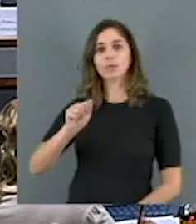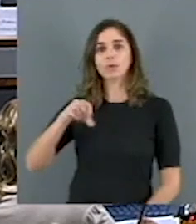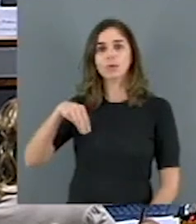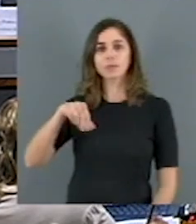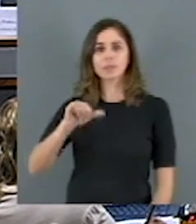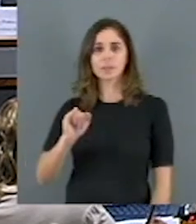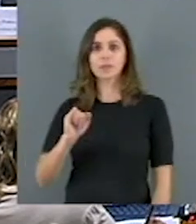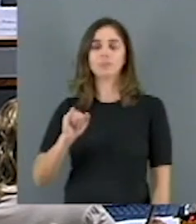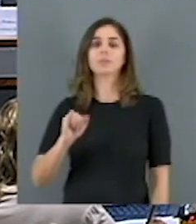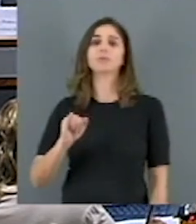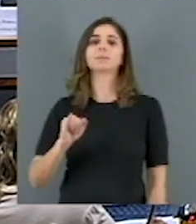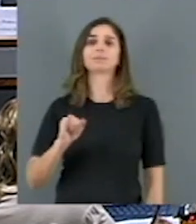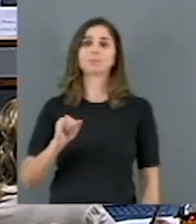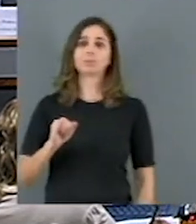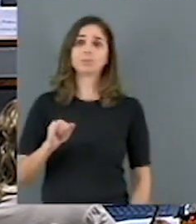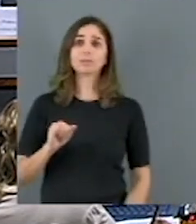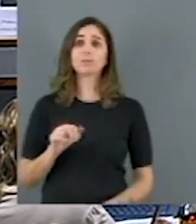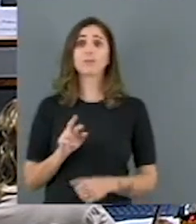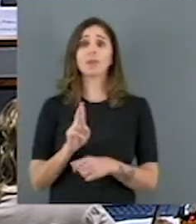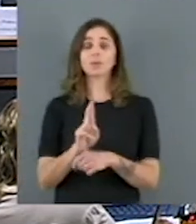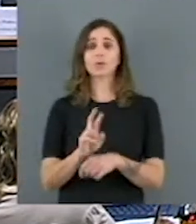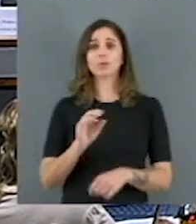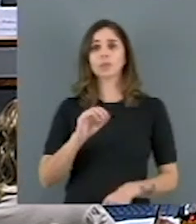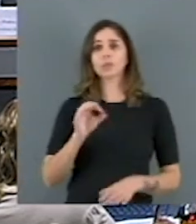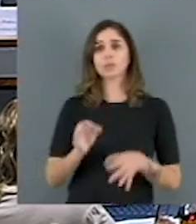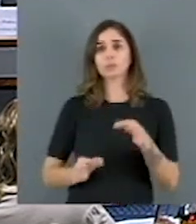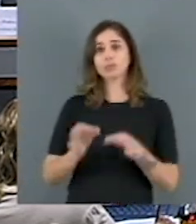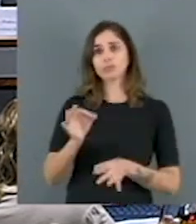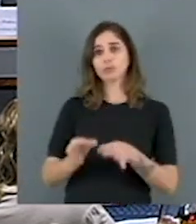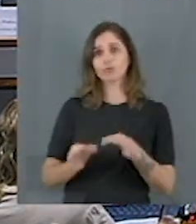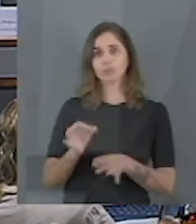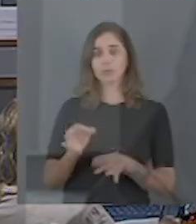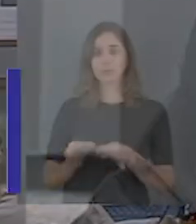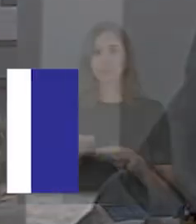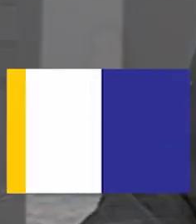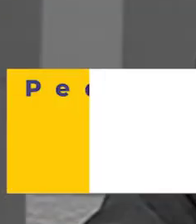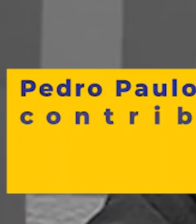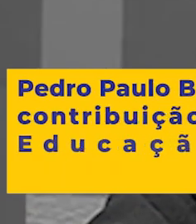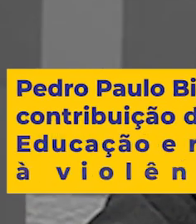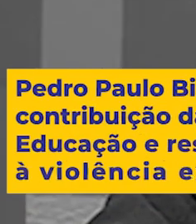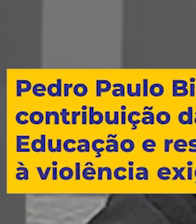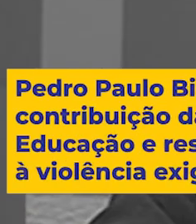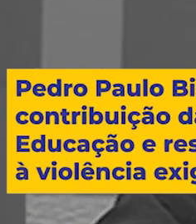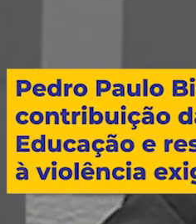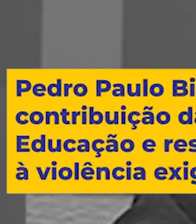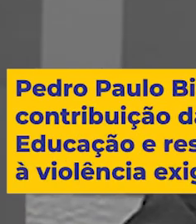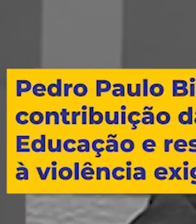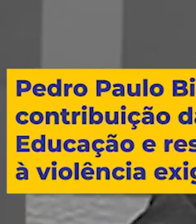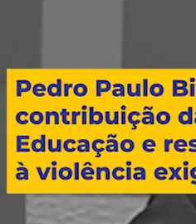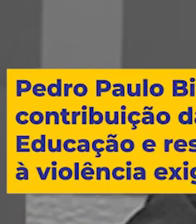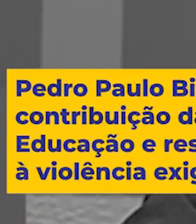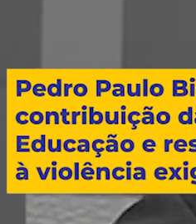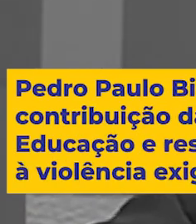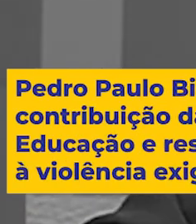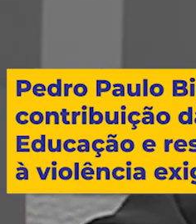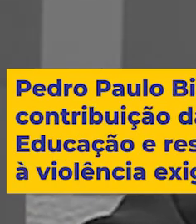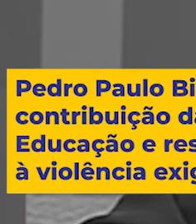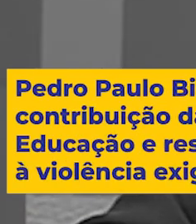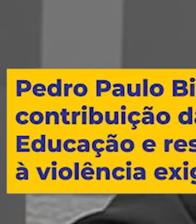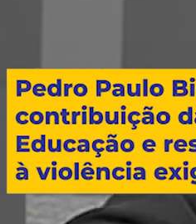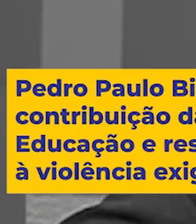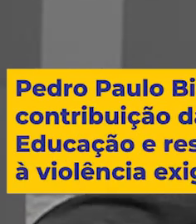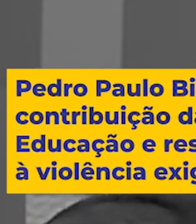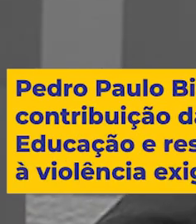mães, pais, profissionais de educação e as autoridades nacionais. Pedro Paulo Bicalho destacou a histórica